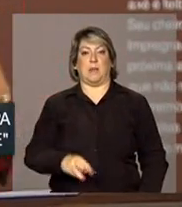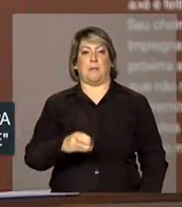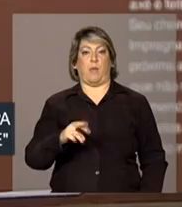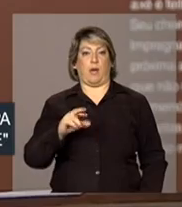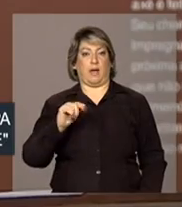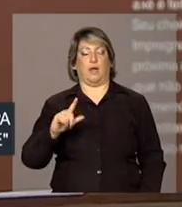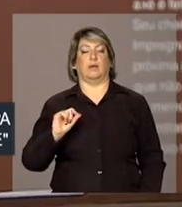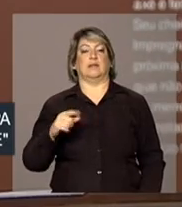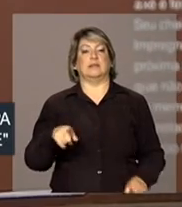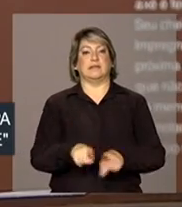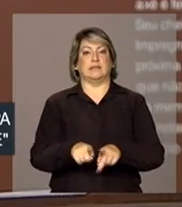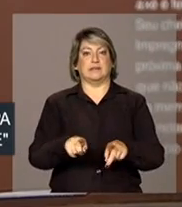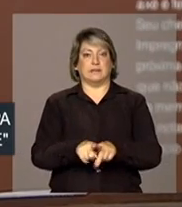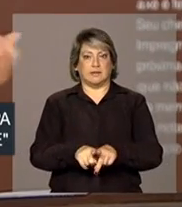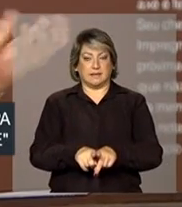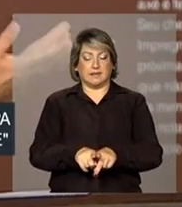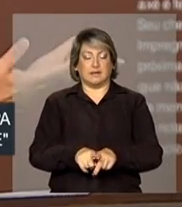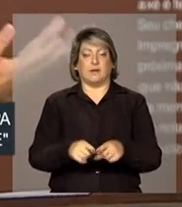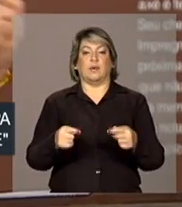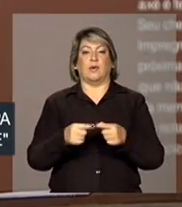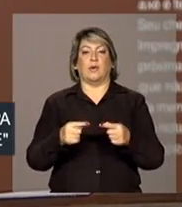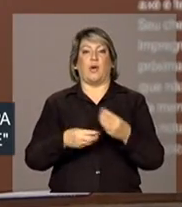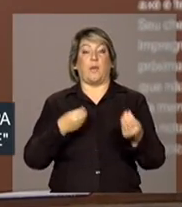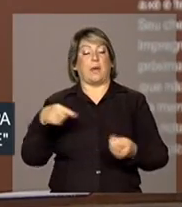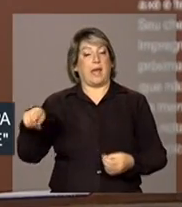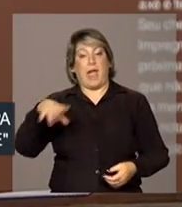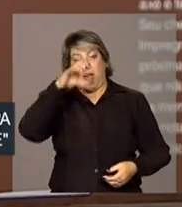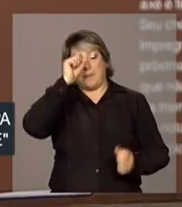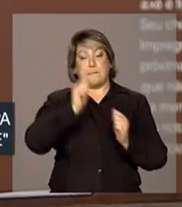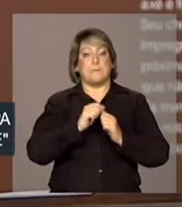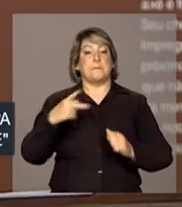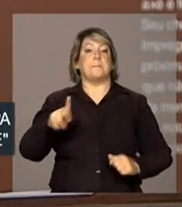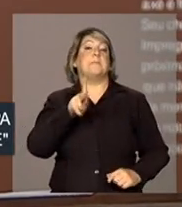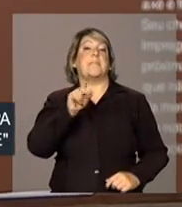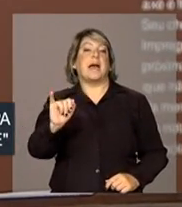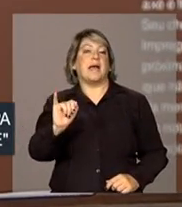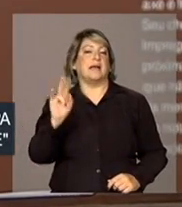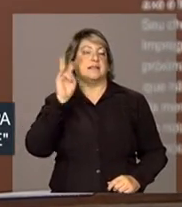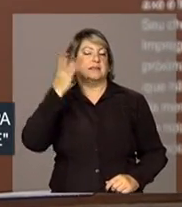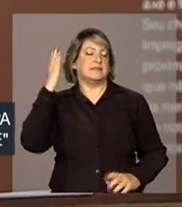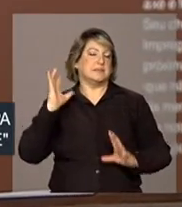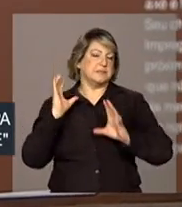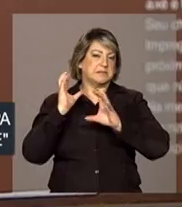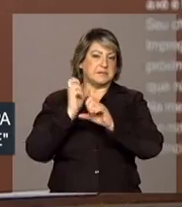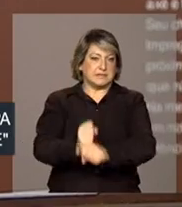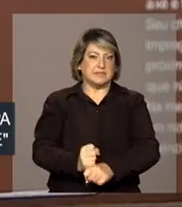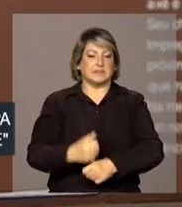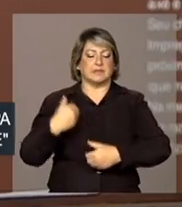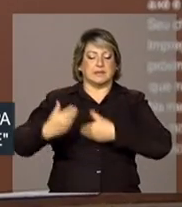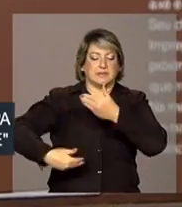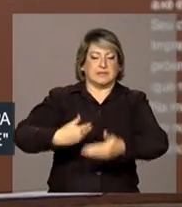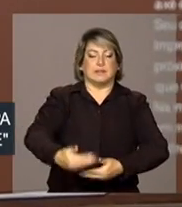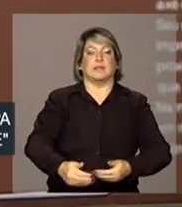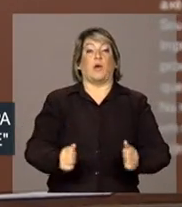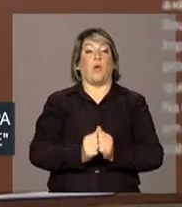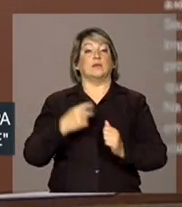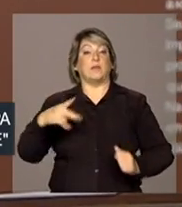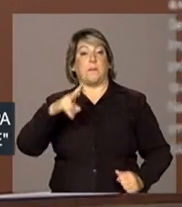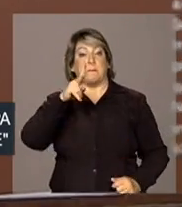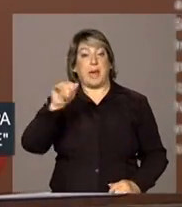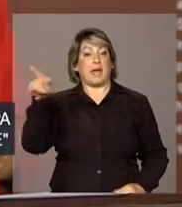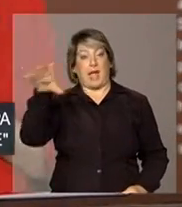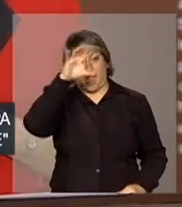baseado no fato de que aprendeu com seu pai e aprendeu ao mesmo tempo com seu pai